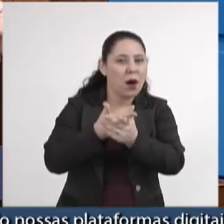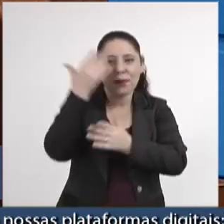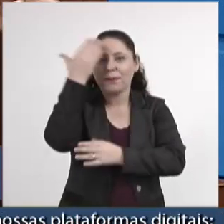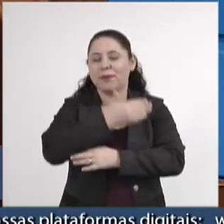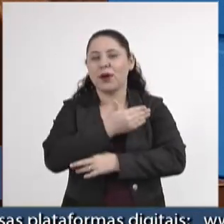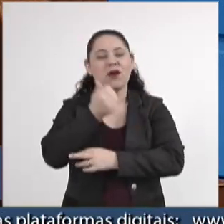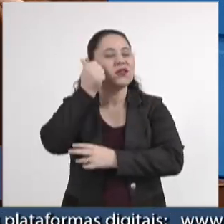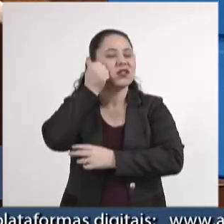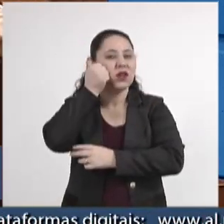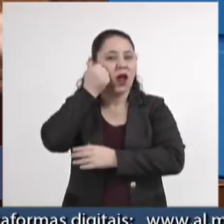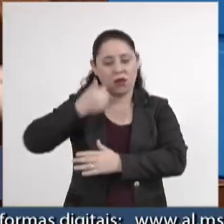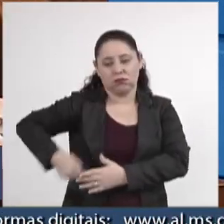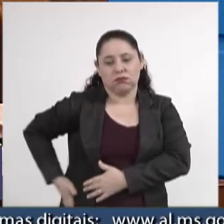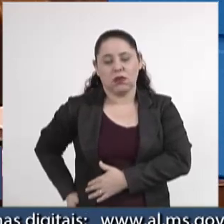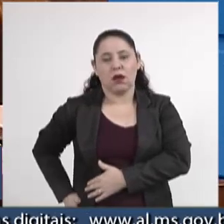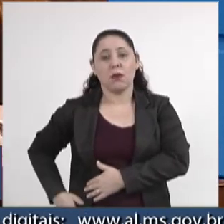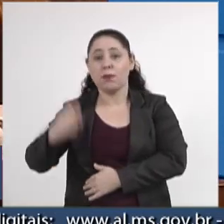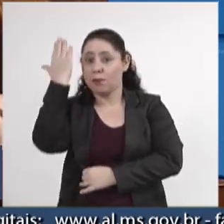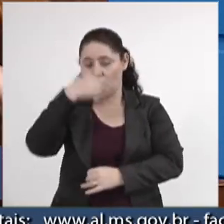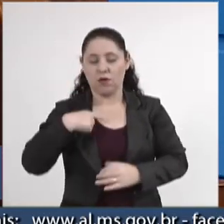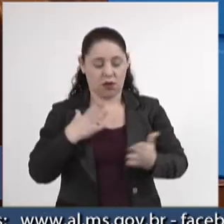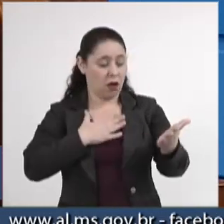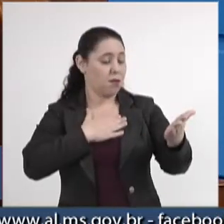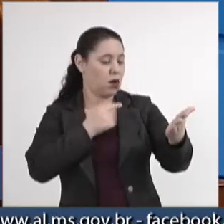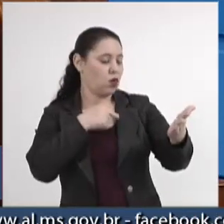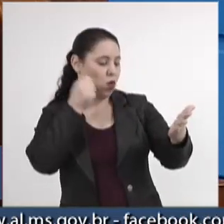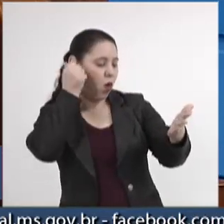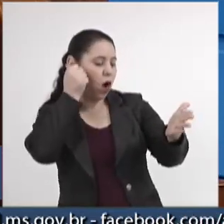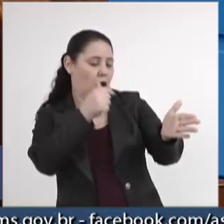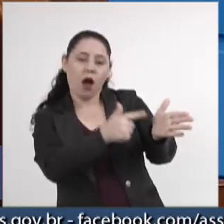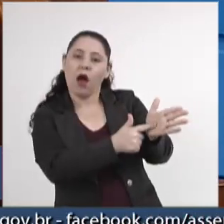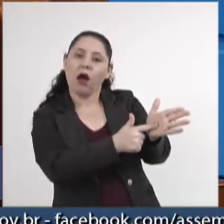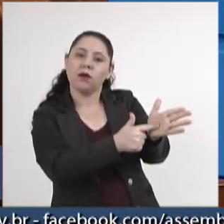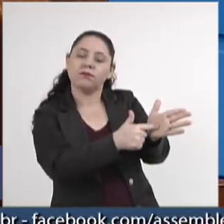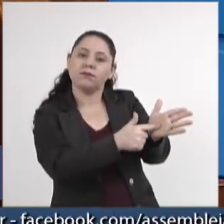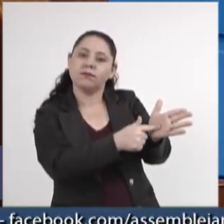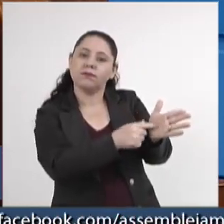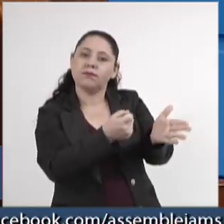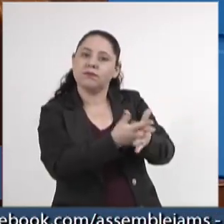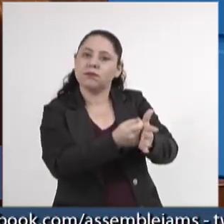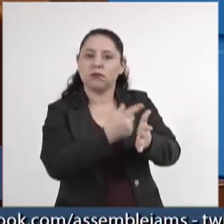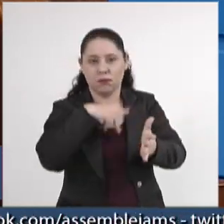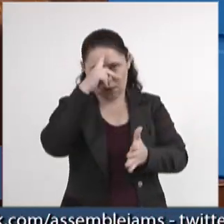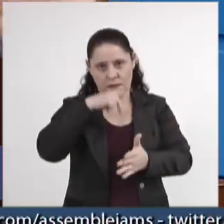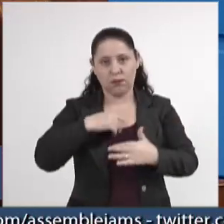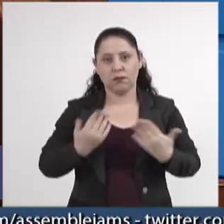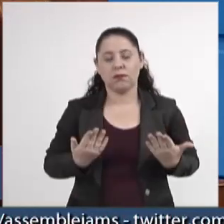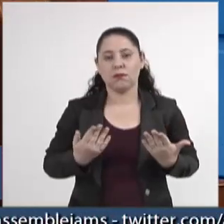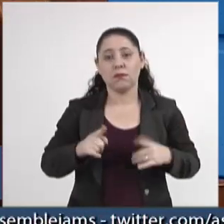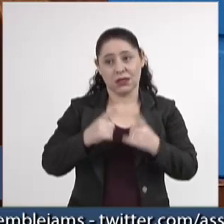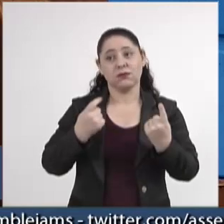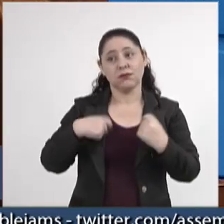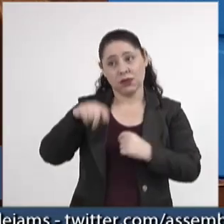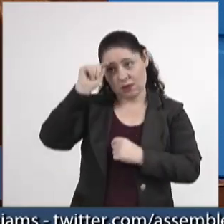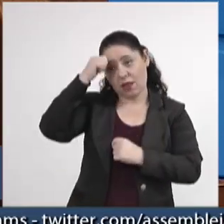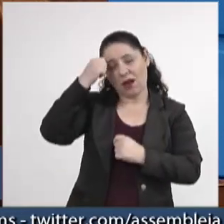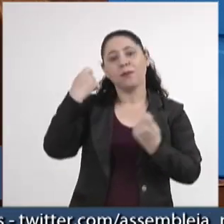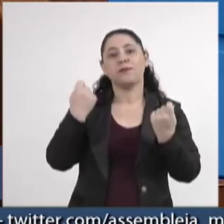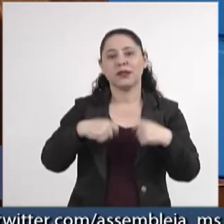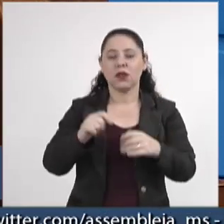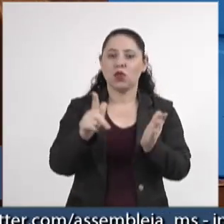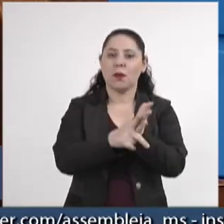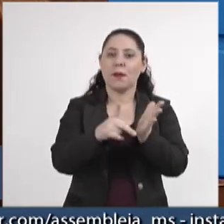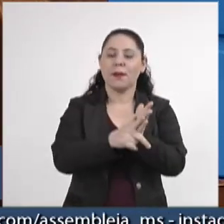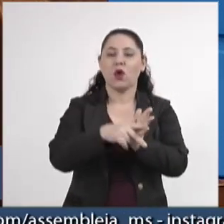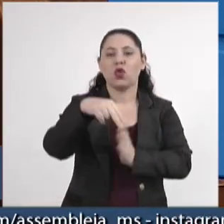celular no bolso para provar que o celular é nosso, foi comprado por nós. Mas o negro, ele tem que andar com a